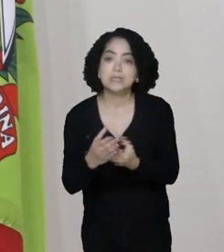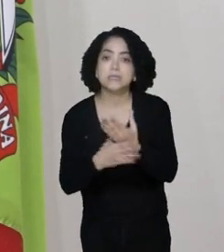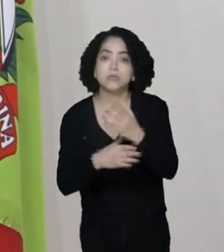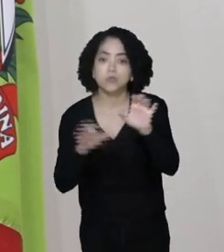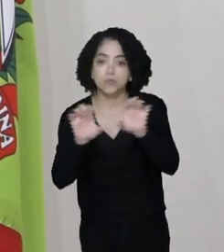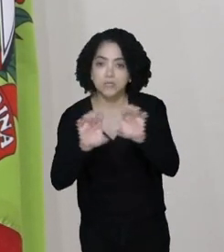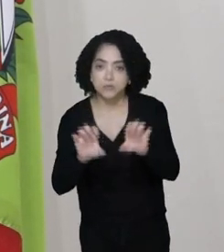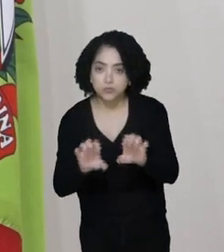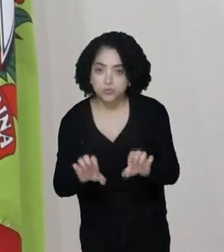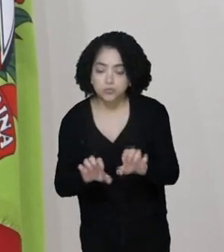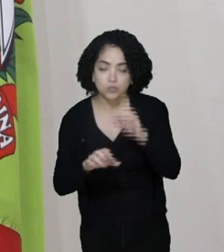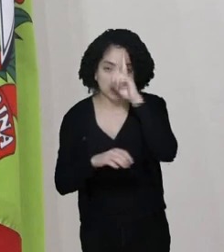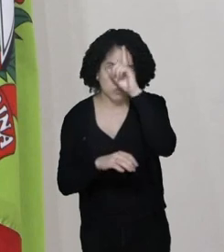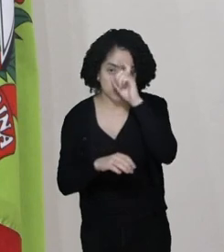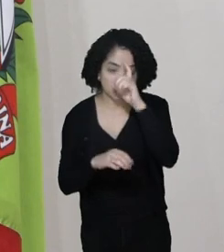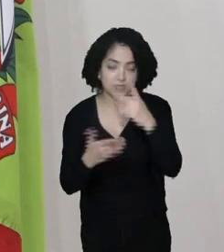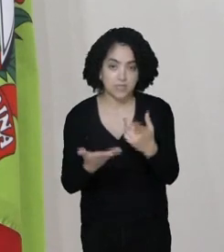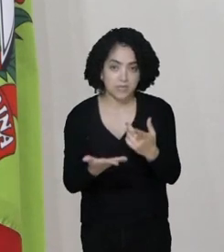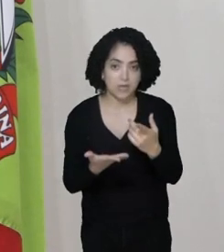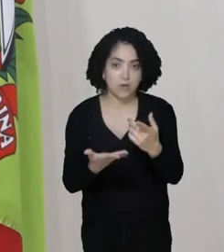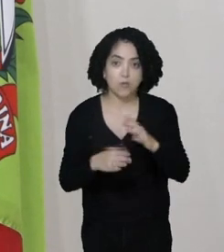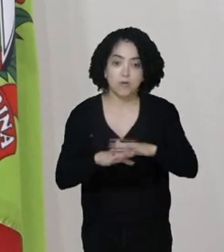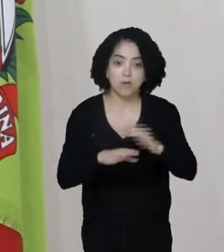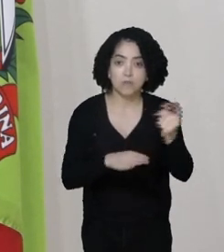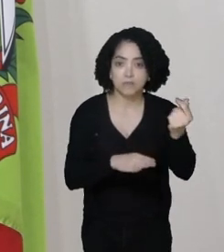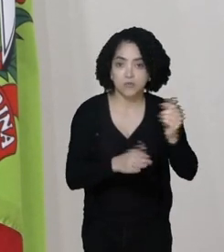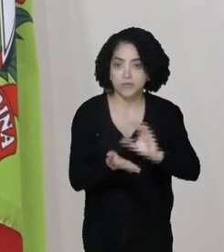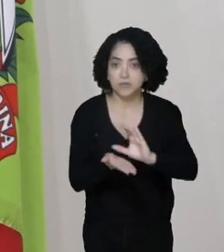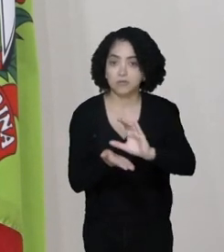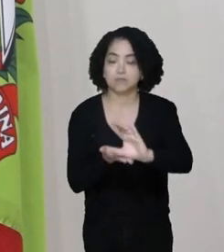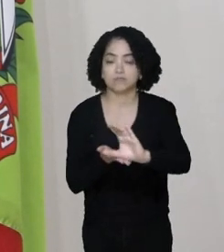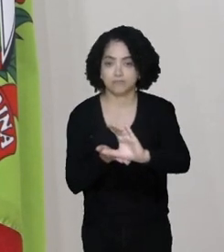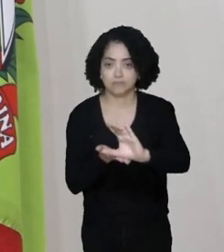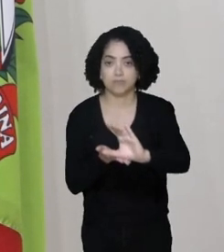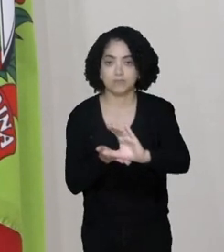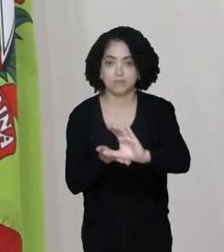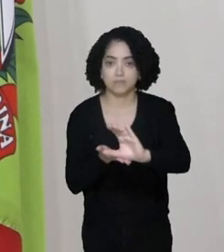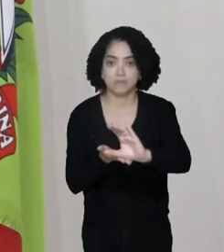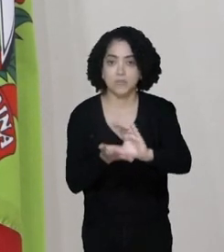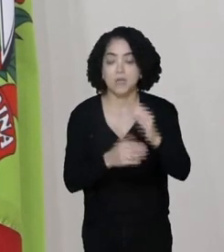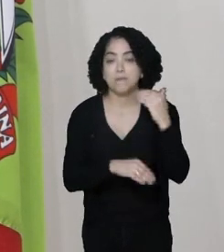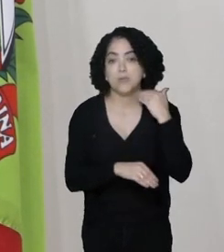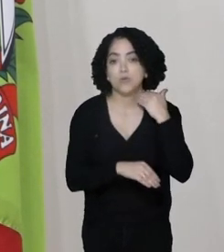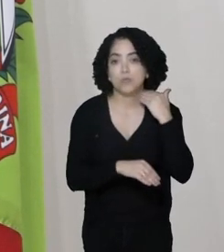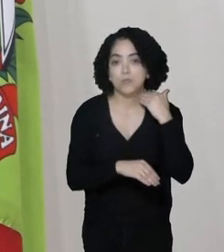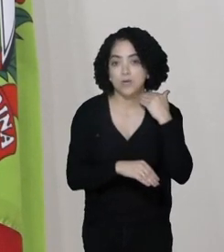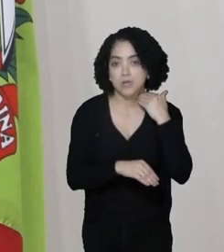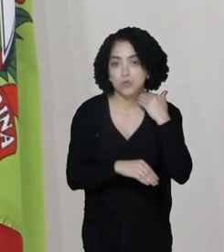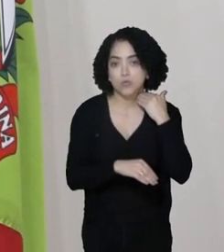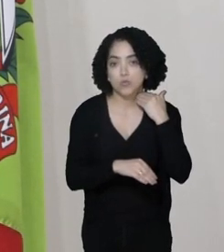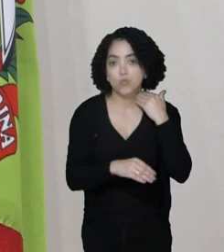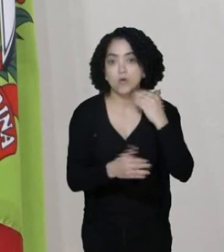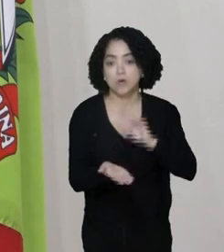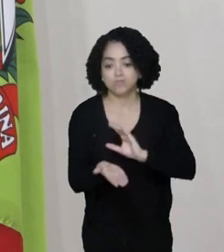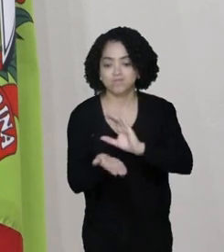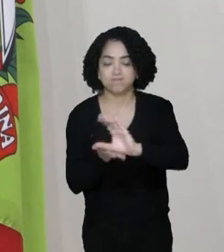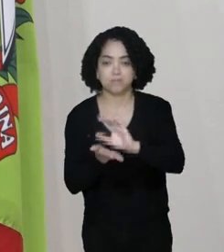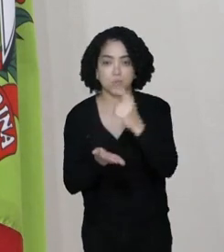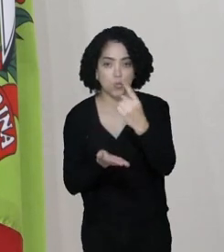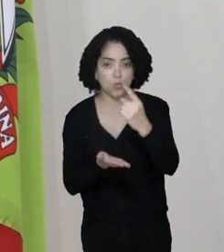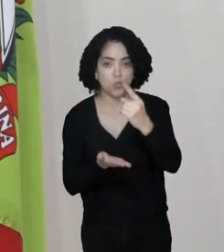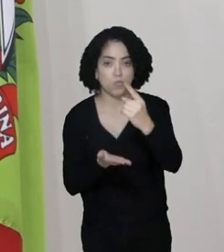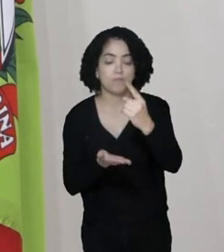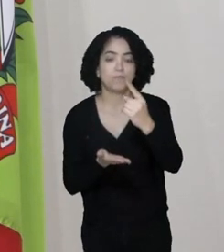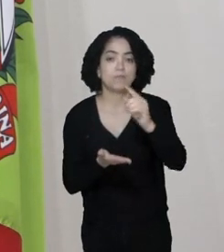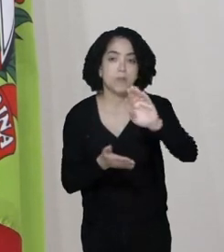financiada pelo Banco Interamericano com investimento de um bilhão de dólares.